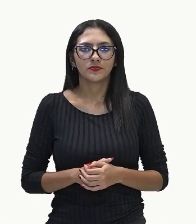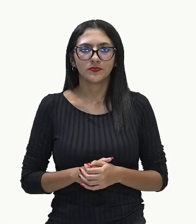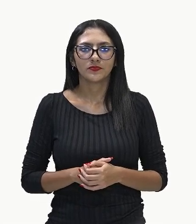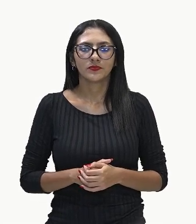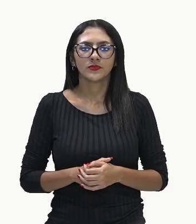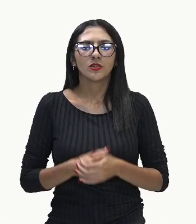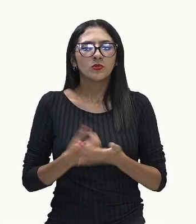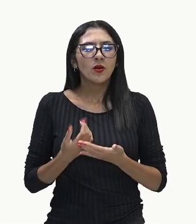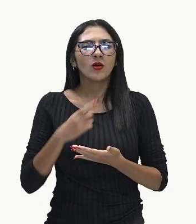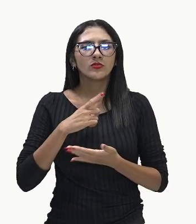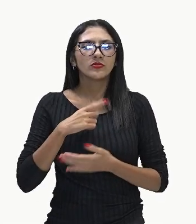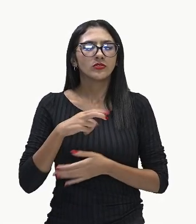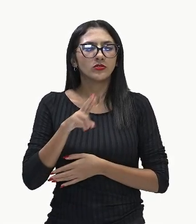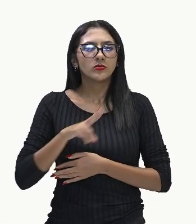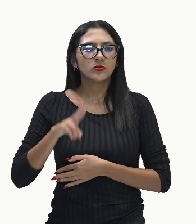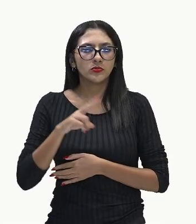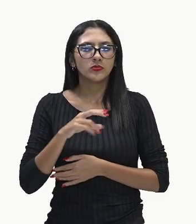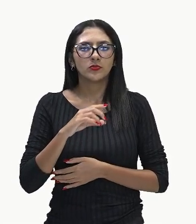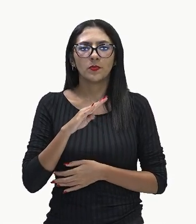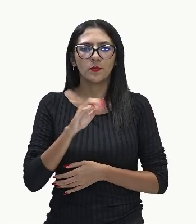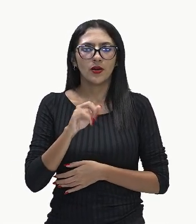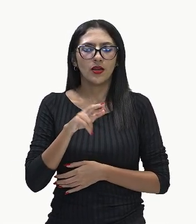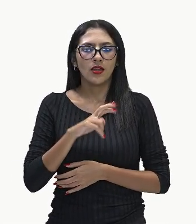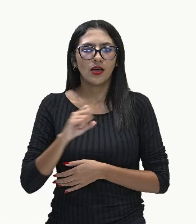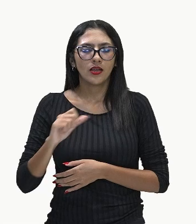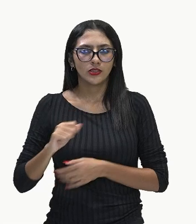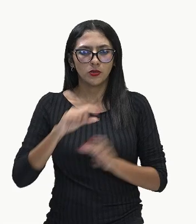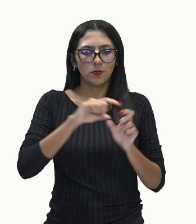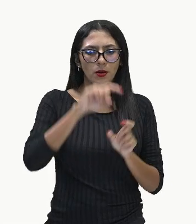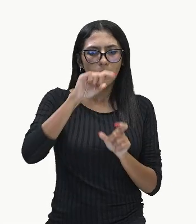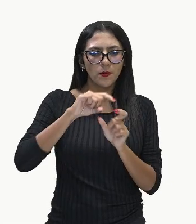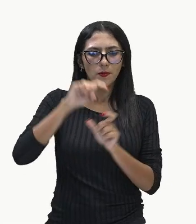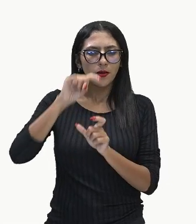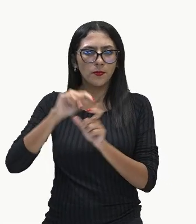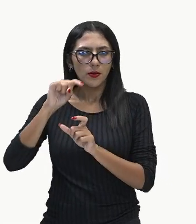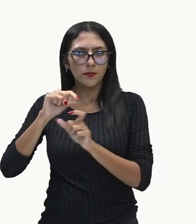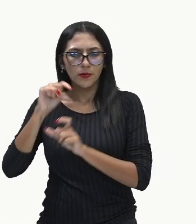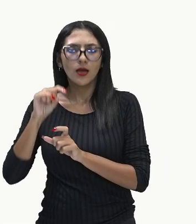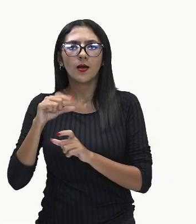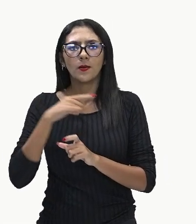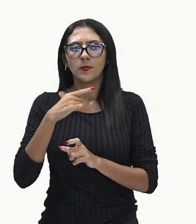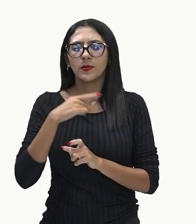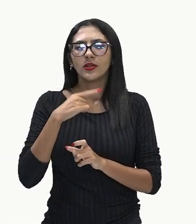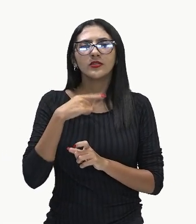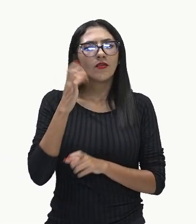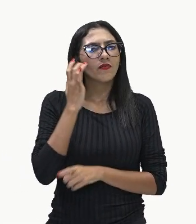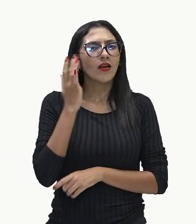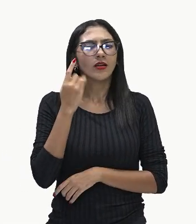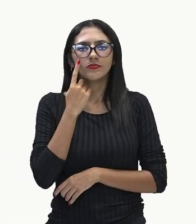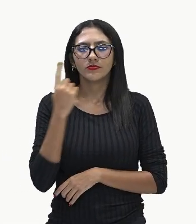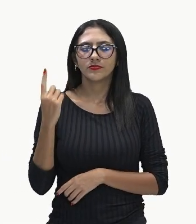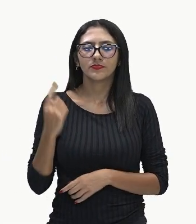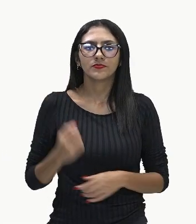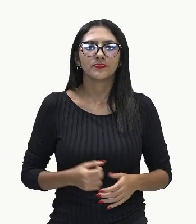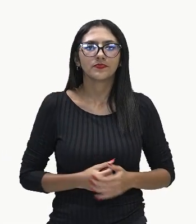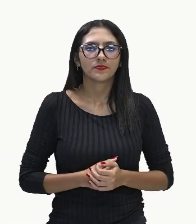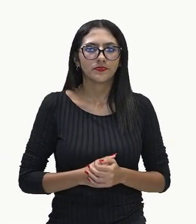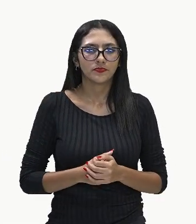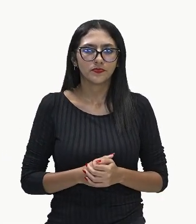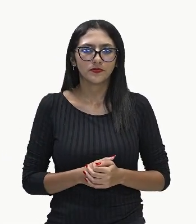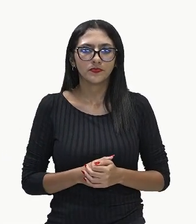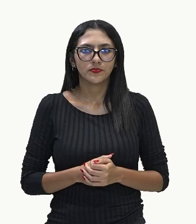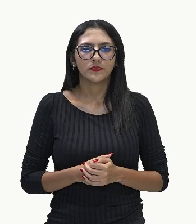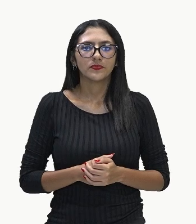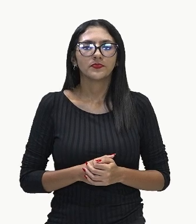Para facilitar a divulgação da informação. Então observe aí o nosso